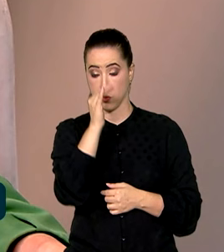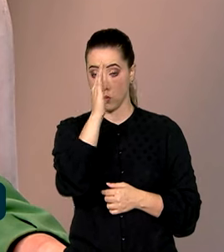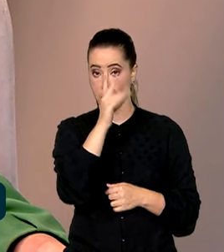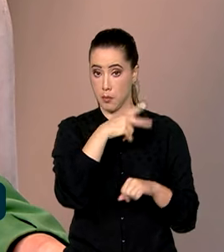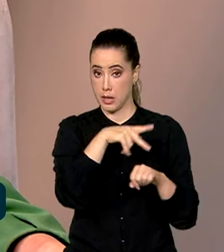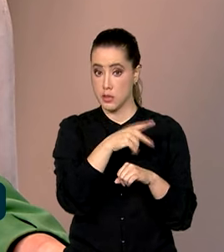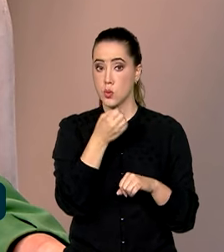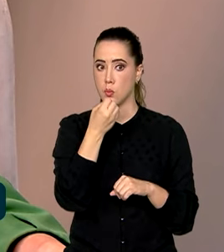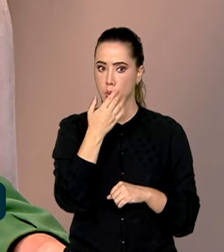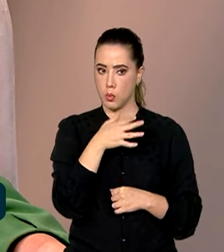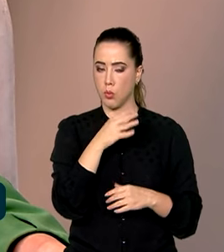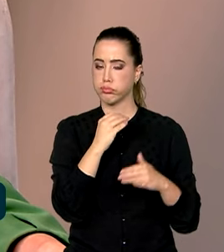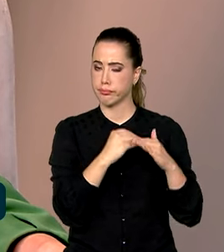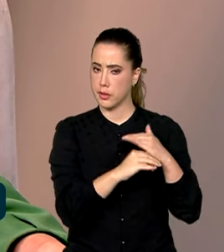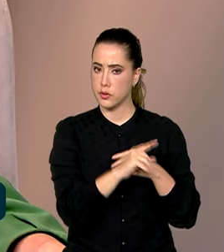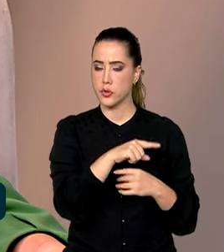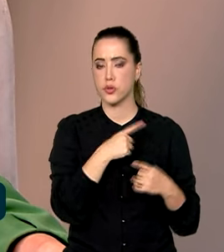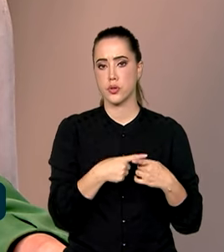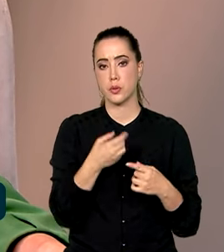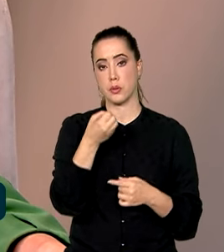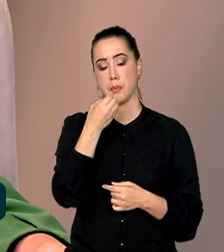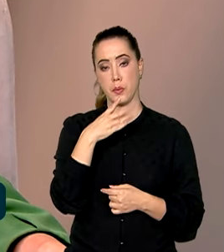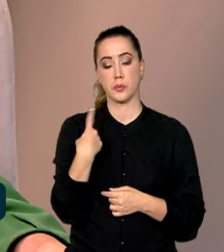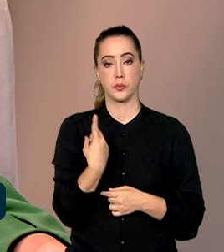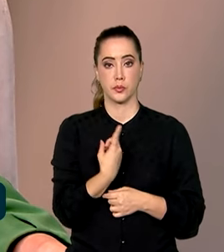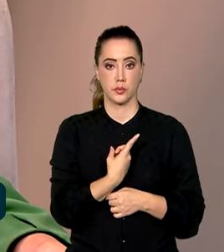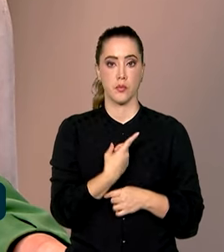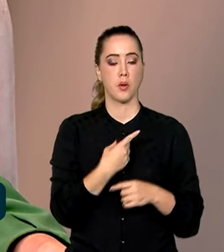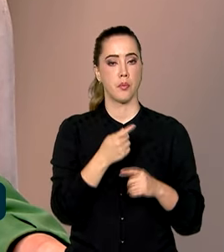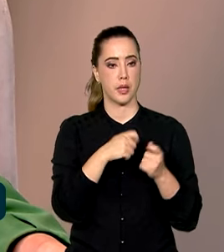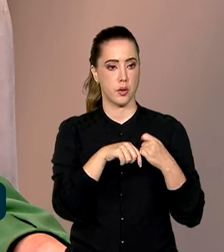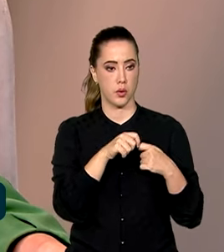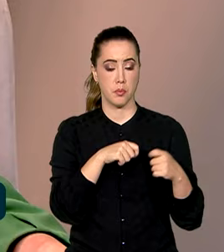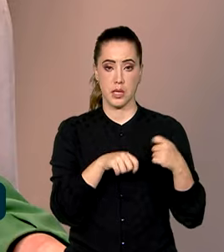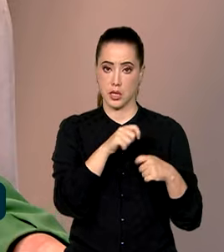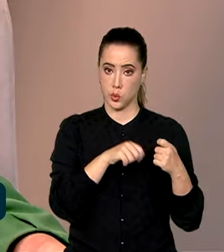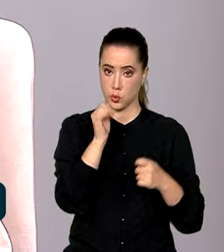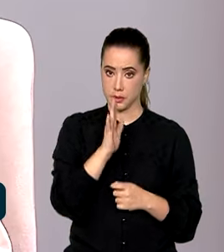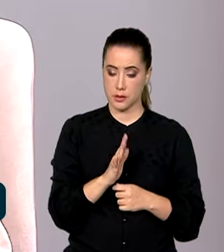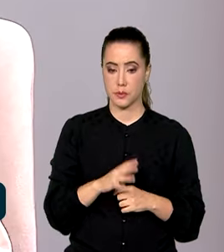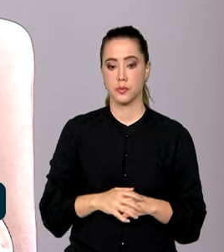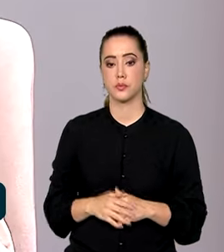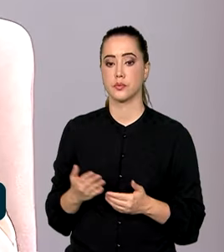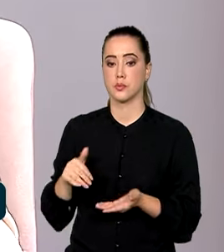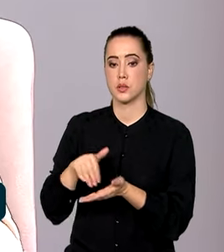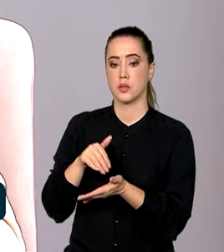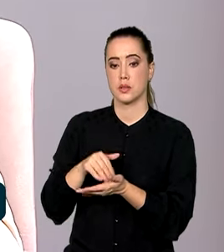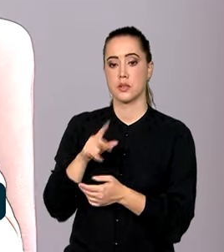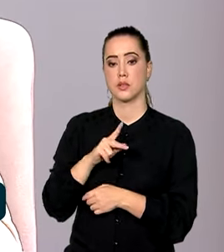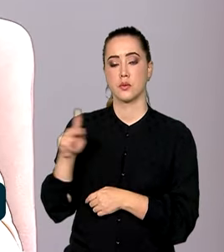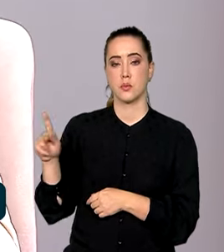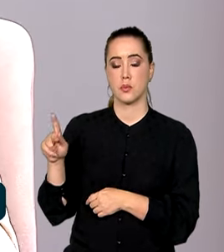exterior, é algo que realmente favorece a situação econômica do Brasil de maneira geral. Então, o secretário-presidente